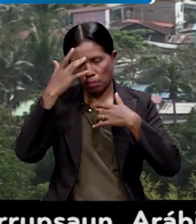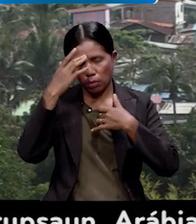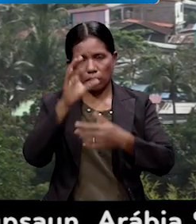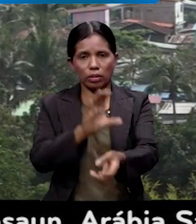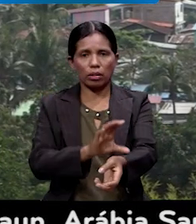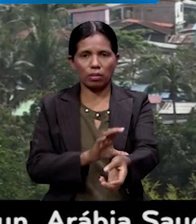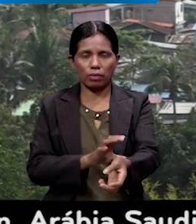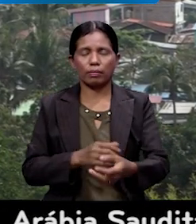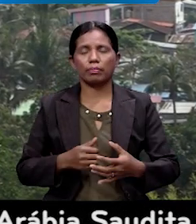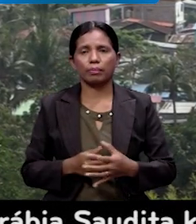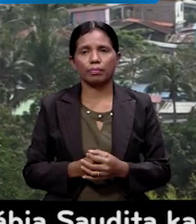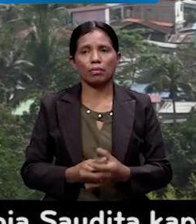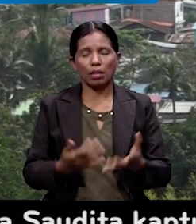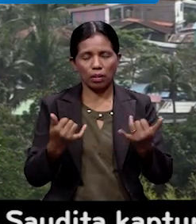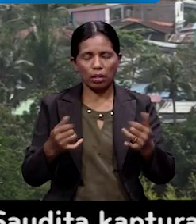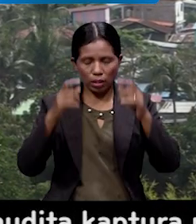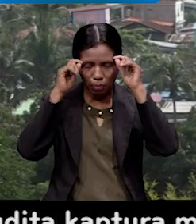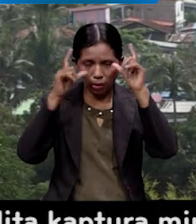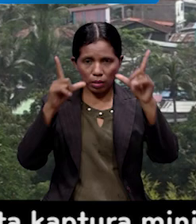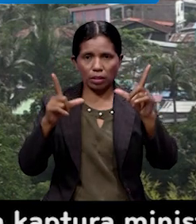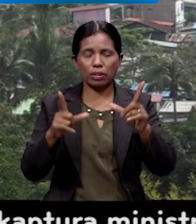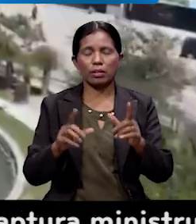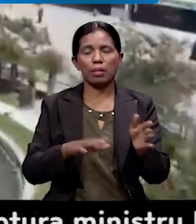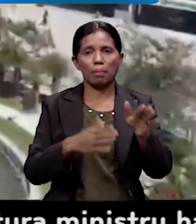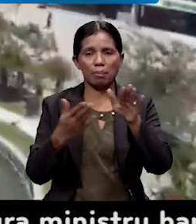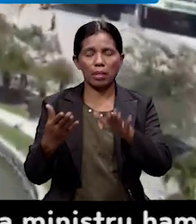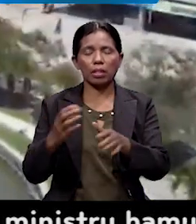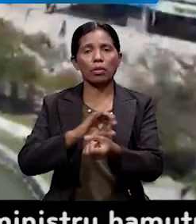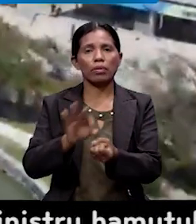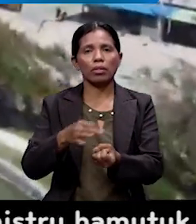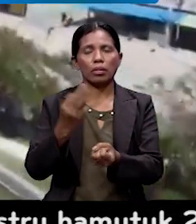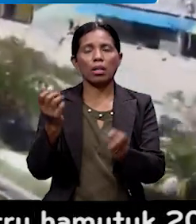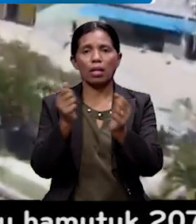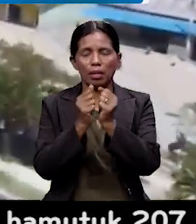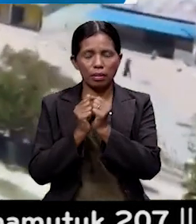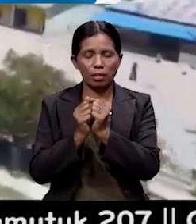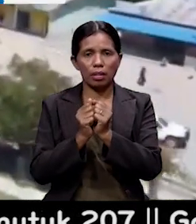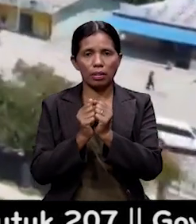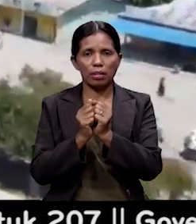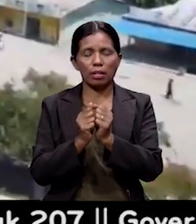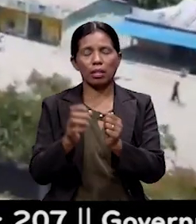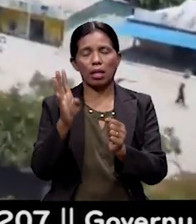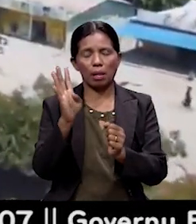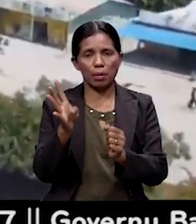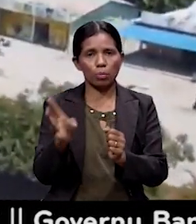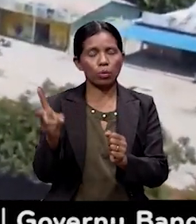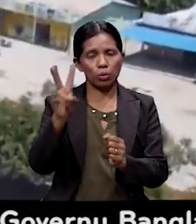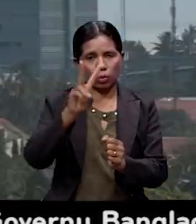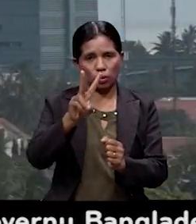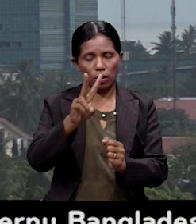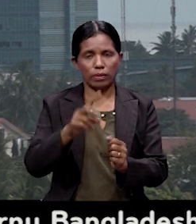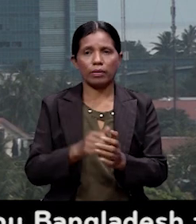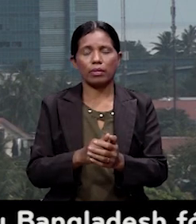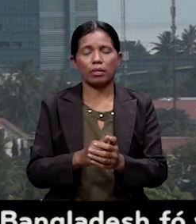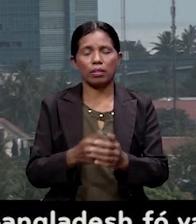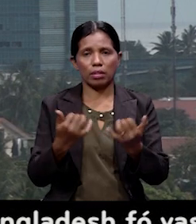To'o rasneti morleste regista kazu obitu COVID-19, hamutuk emana in hat nulu resin Rua, kazu